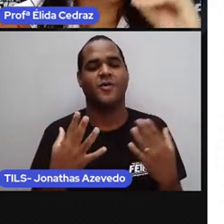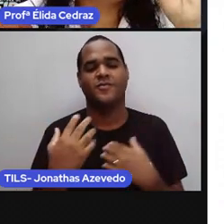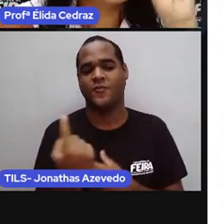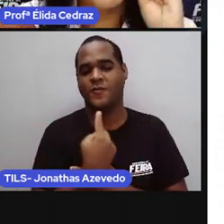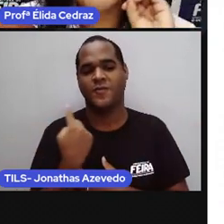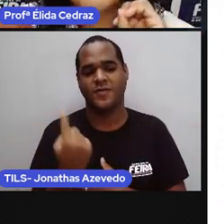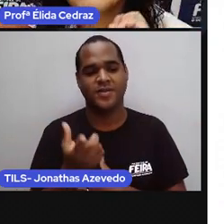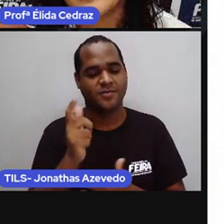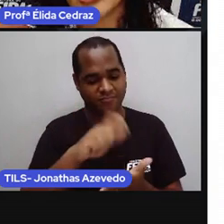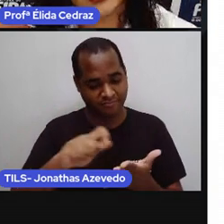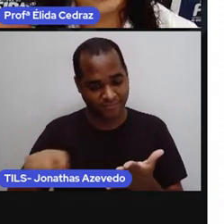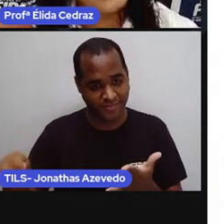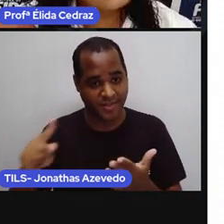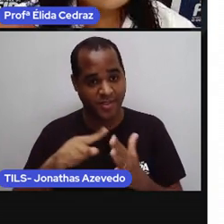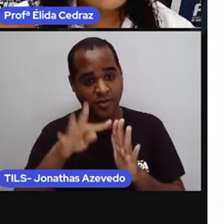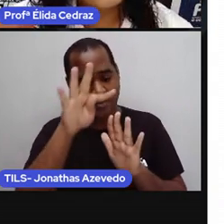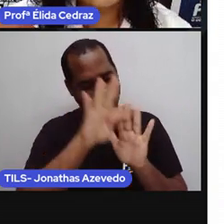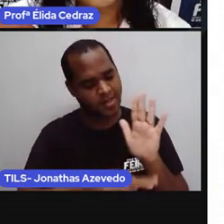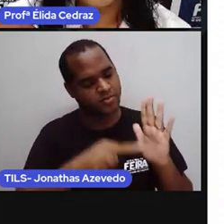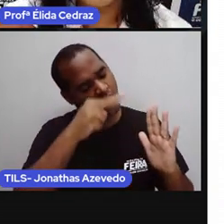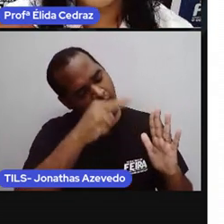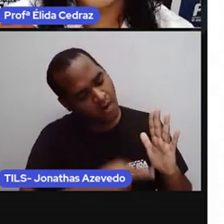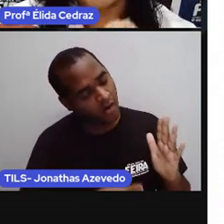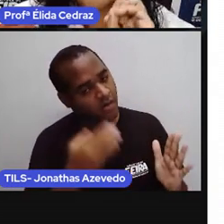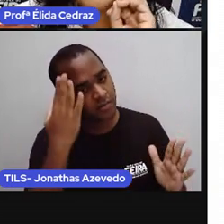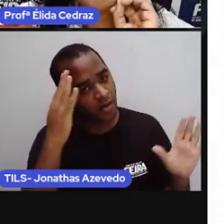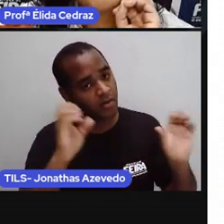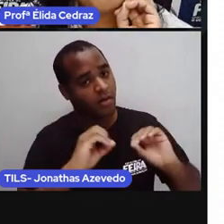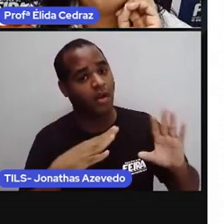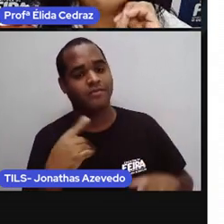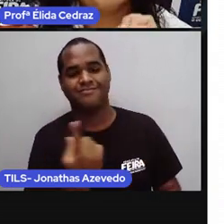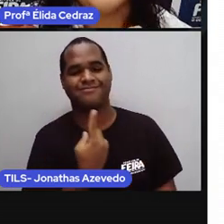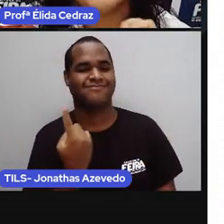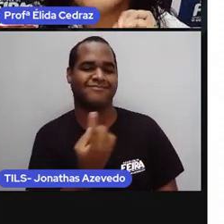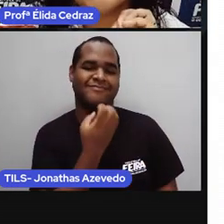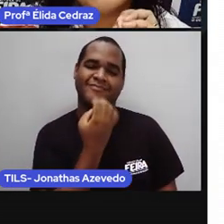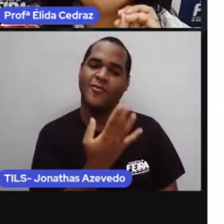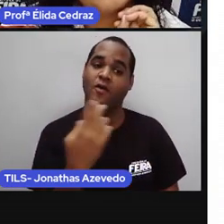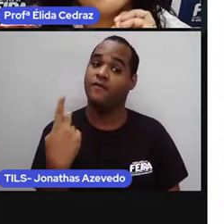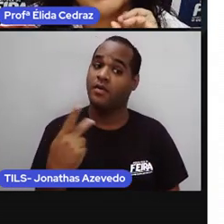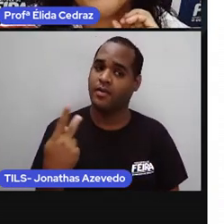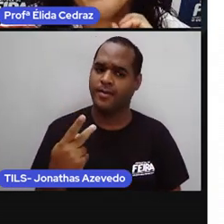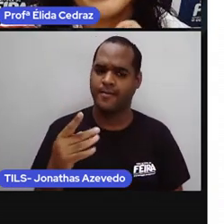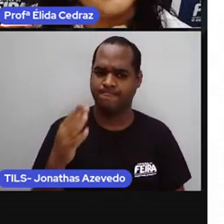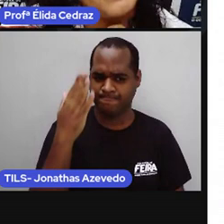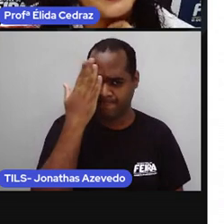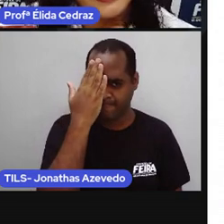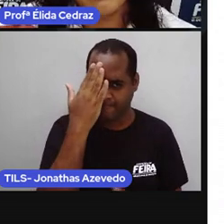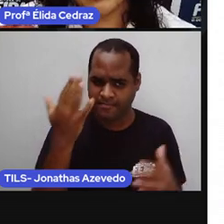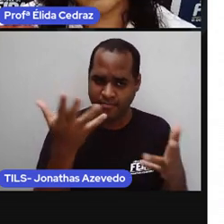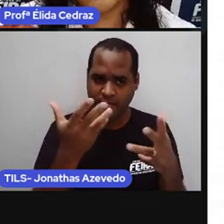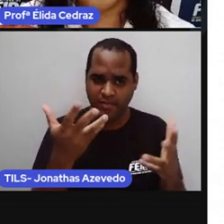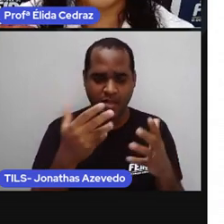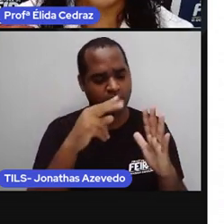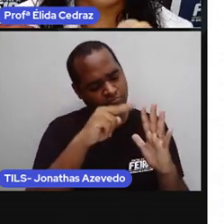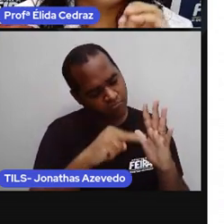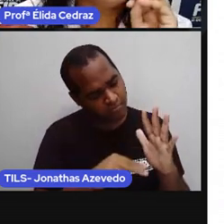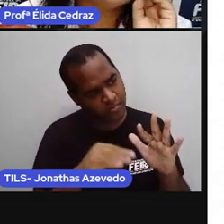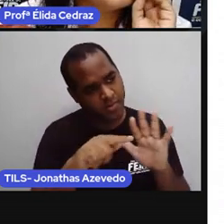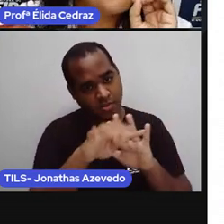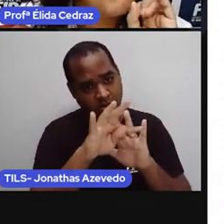cada texto lido sozinho a Proélida fica muito feliz de saber que vocês estão lendo e escrevendo